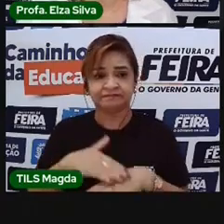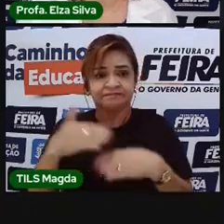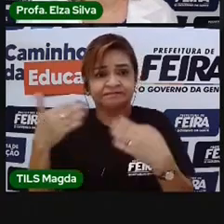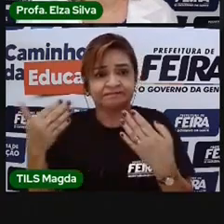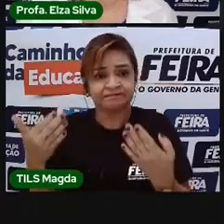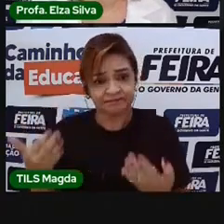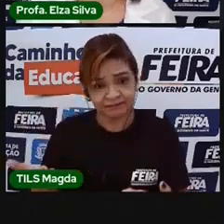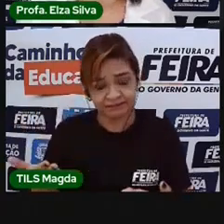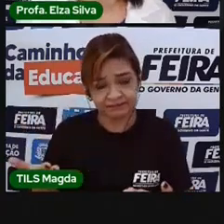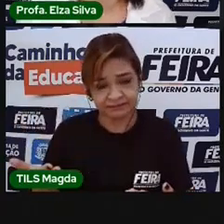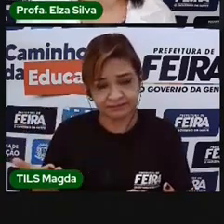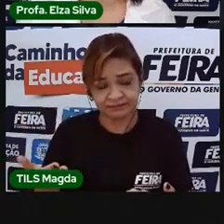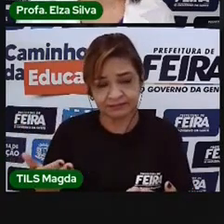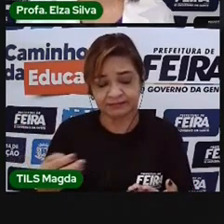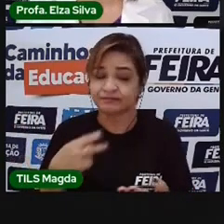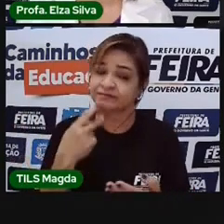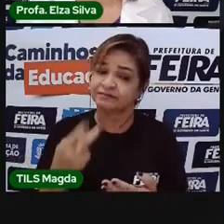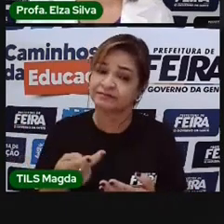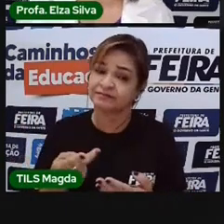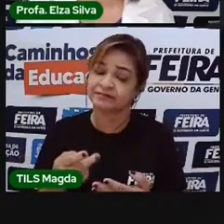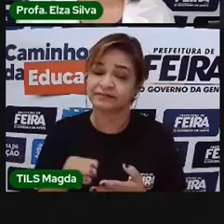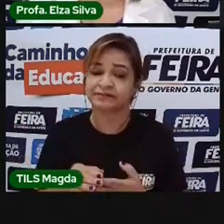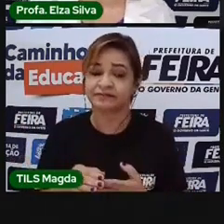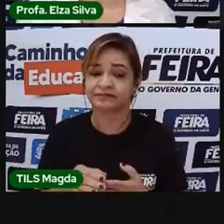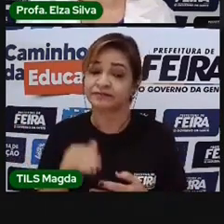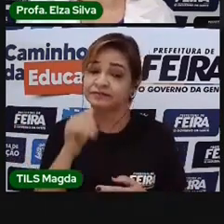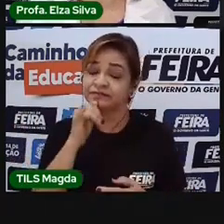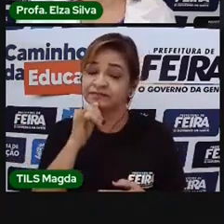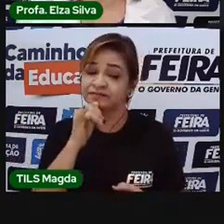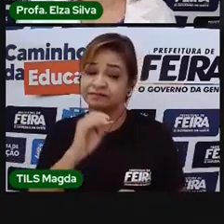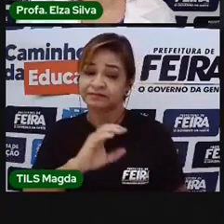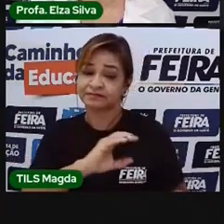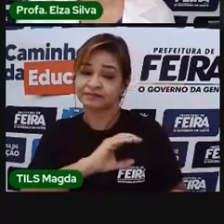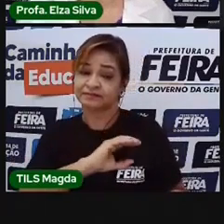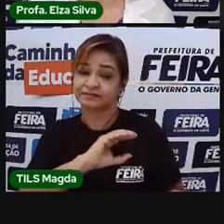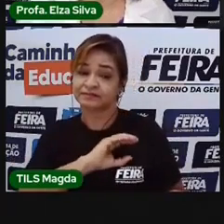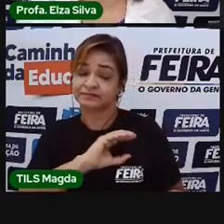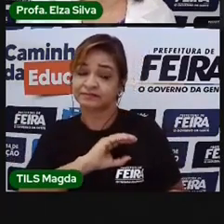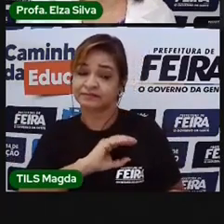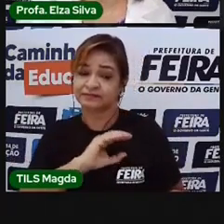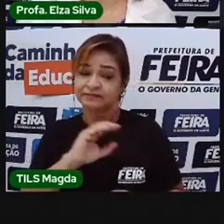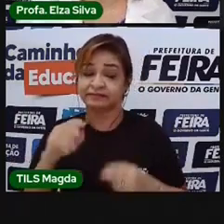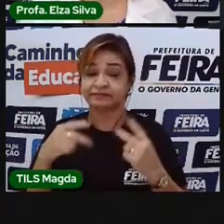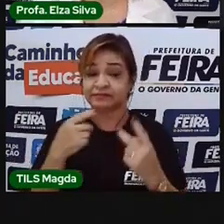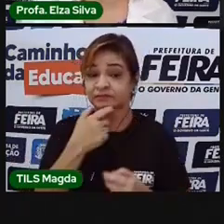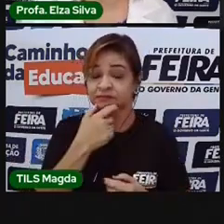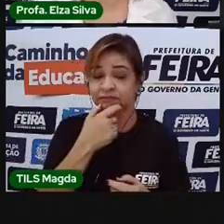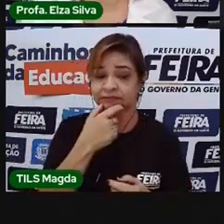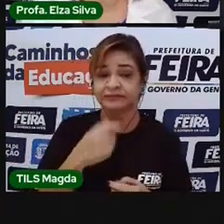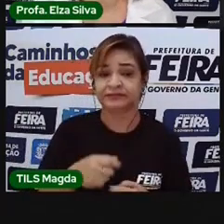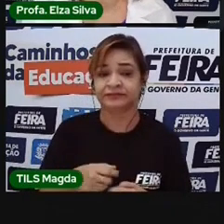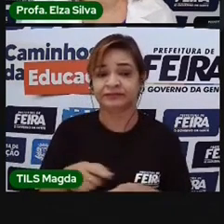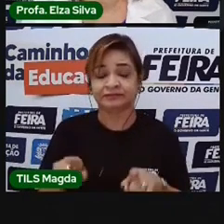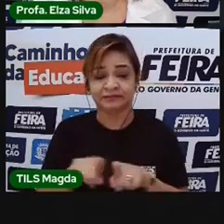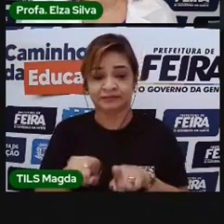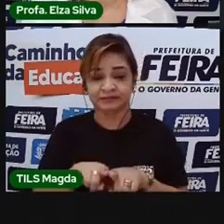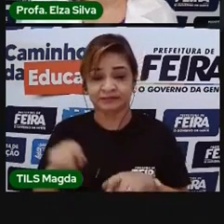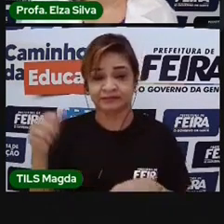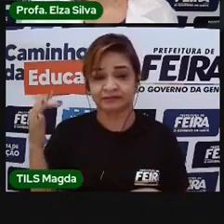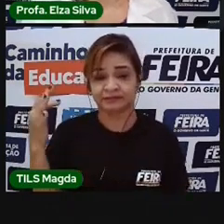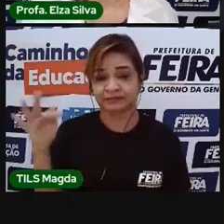língua oficial, como, por exemplo, o Canadá. Os canadenses falam inglês e falam francês.